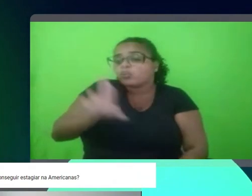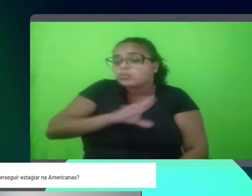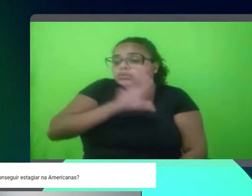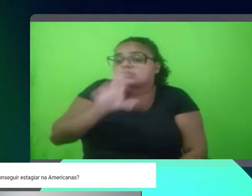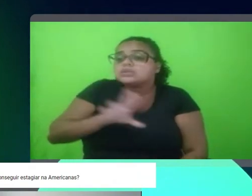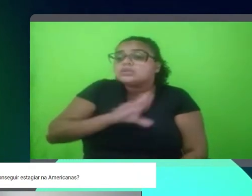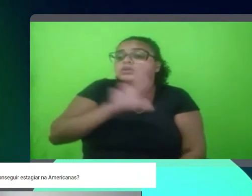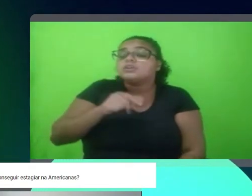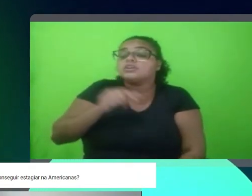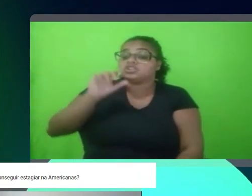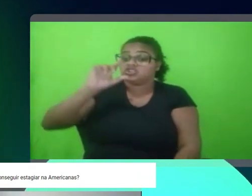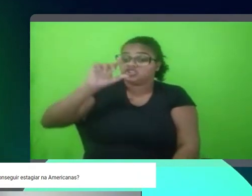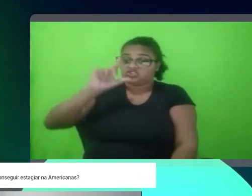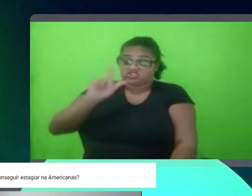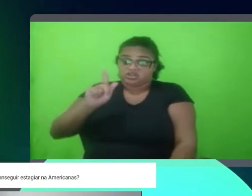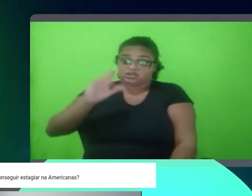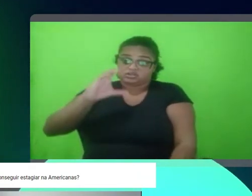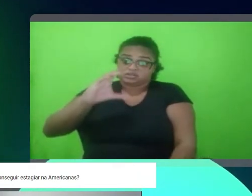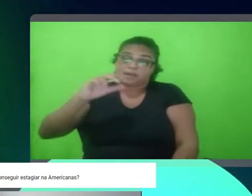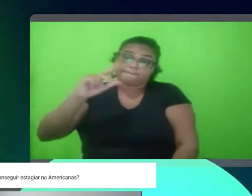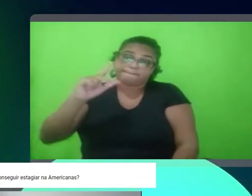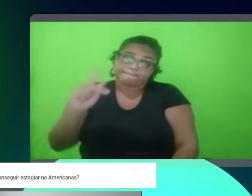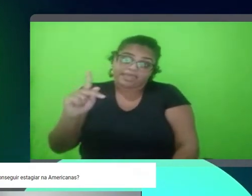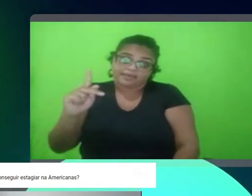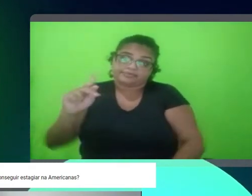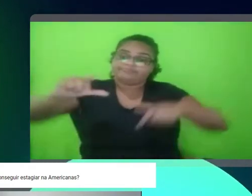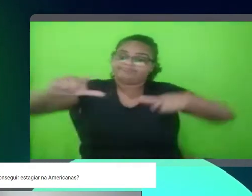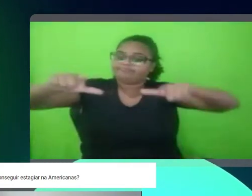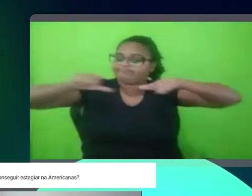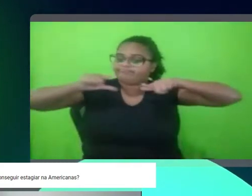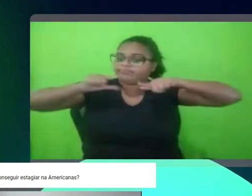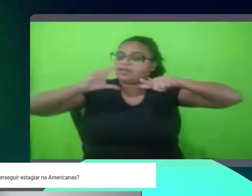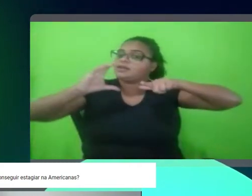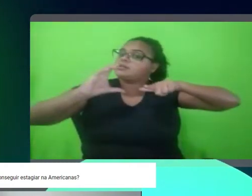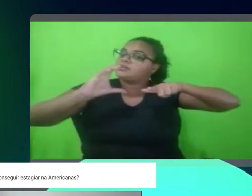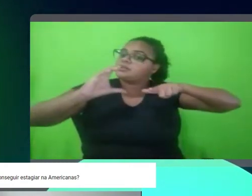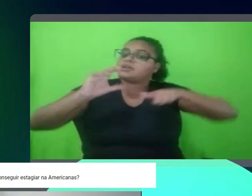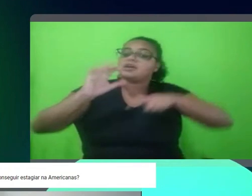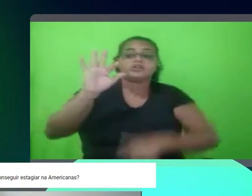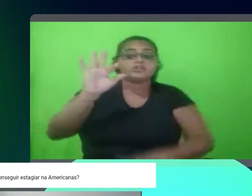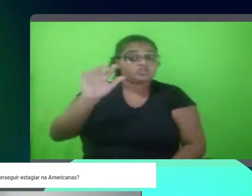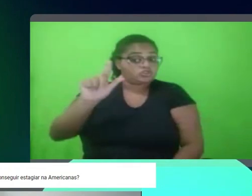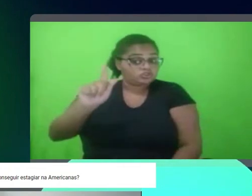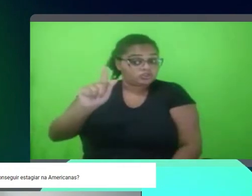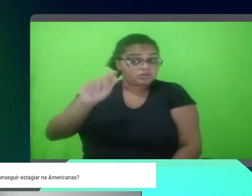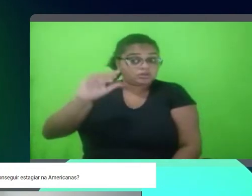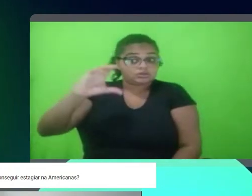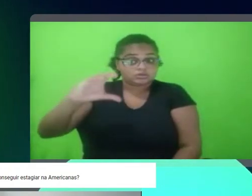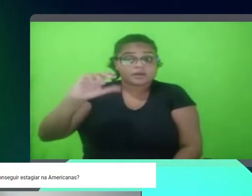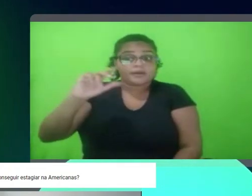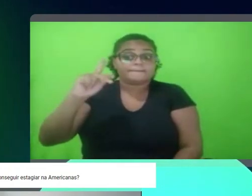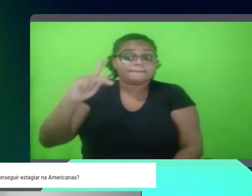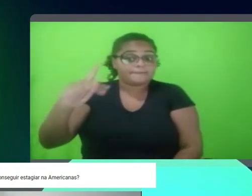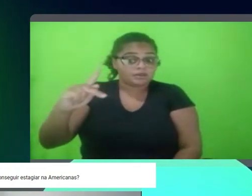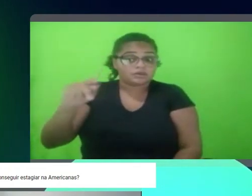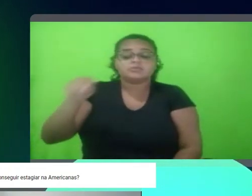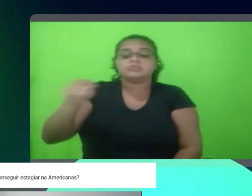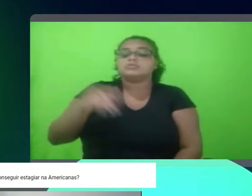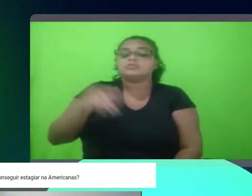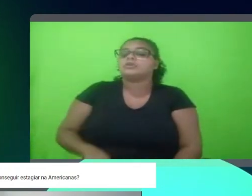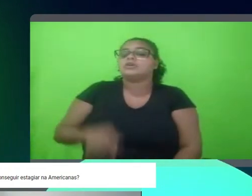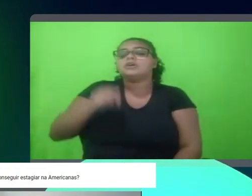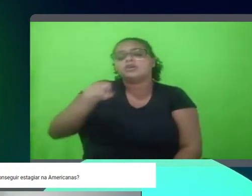usa, então, por exemplo, aqui a gente usa o GCP, pô, se você tem uma certificação no GCP, mostra que você está, né, alinhado com o a empresa quer, então,